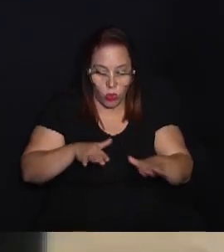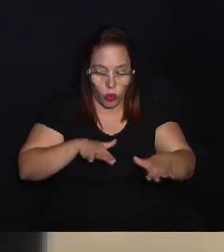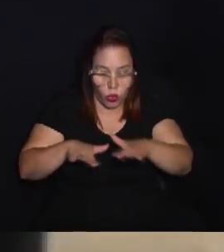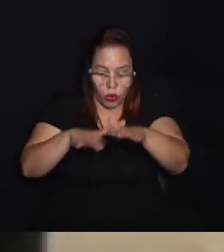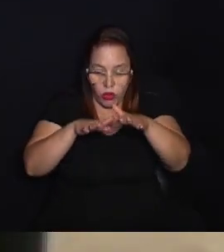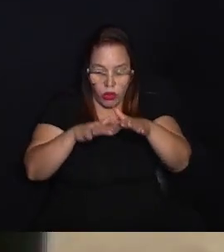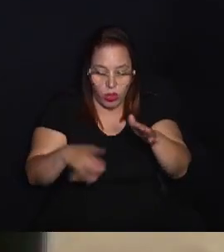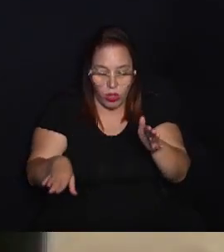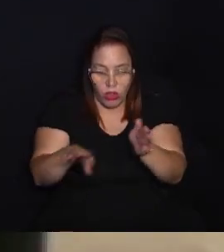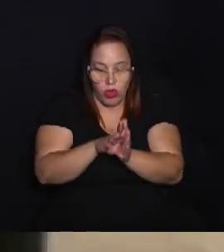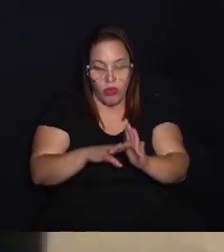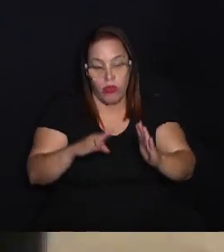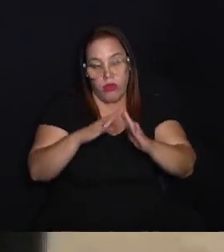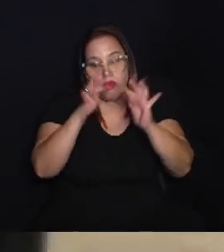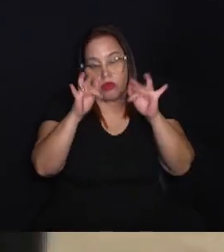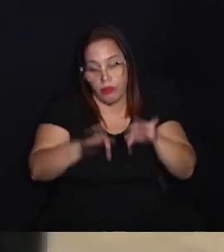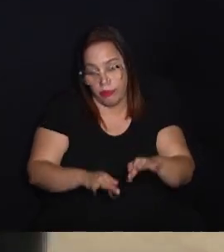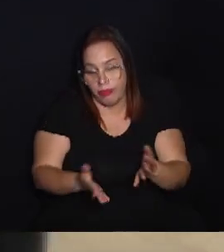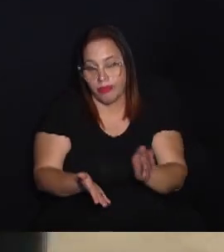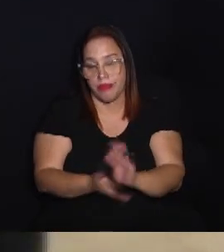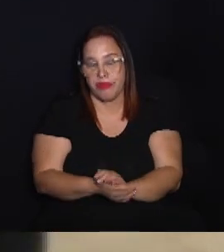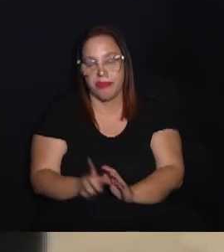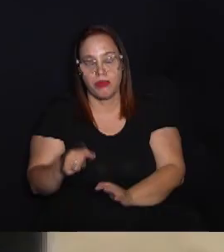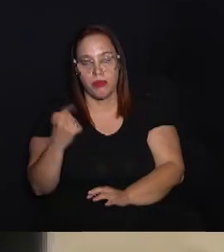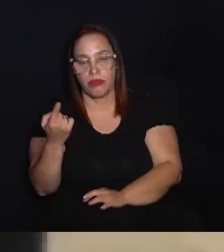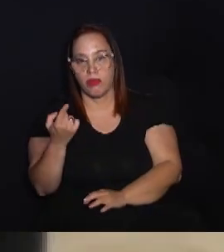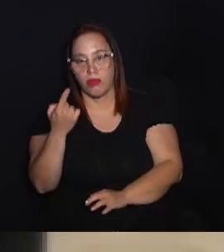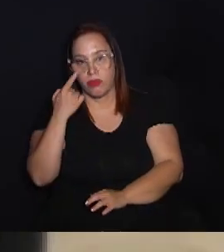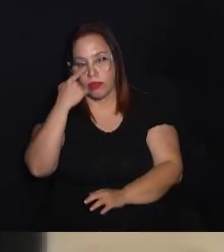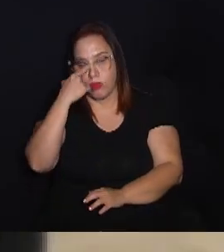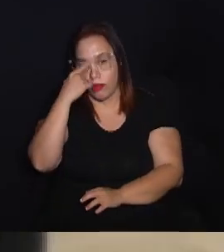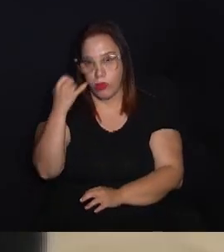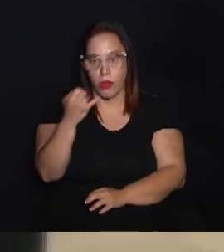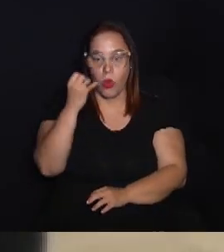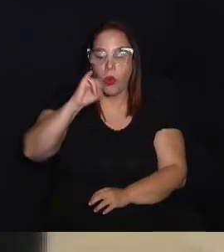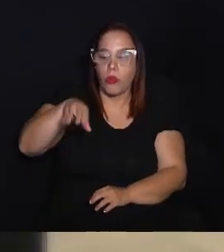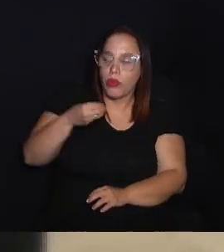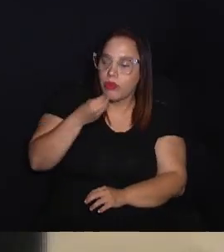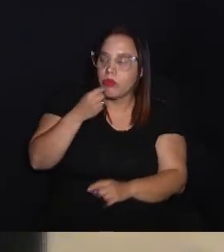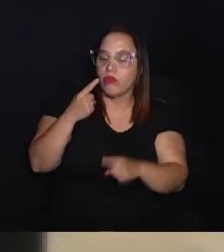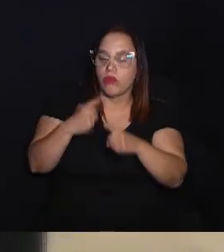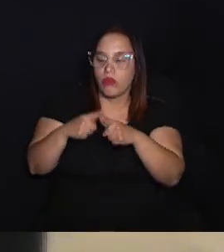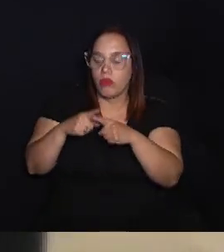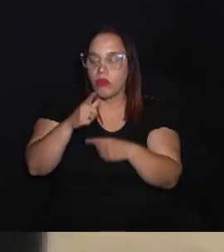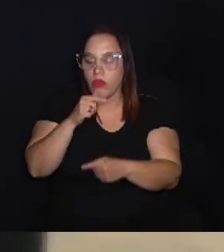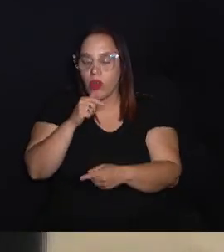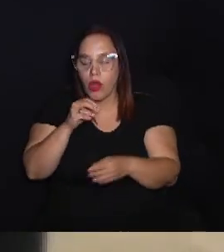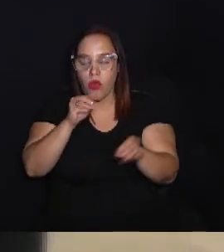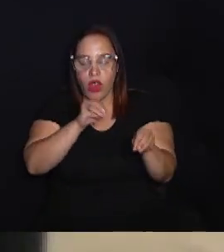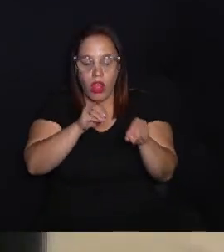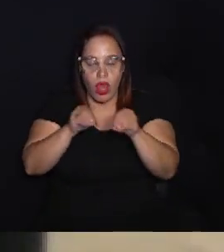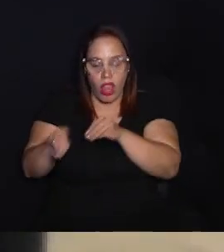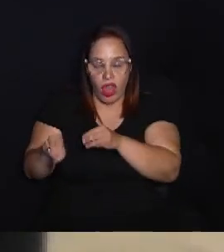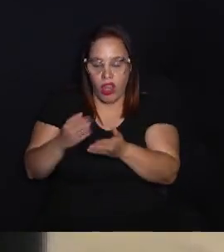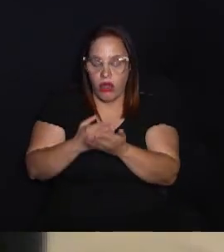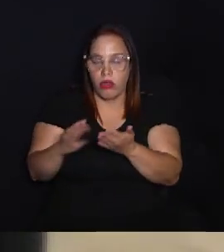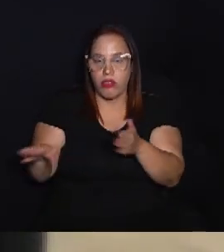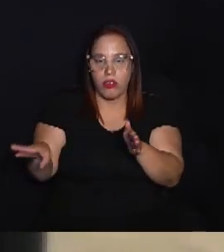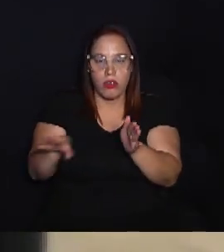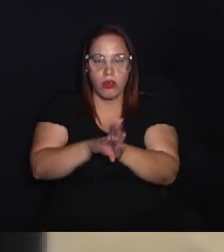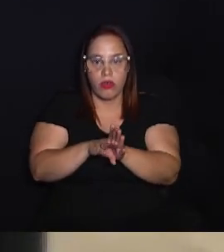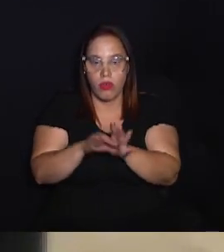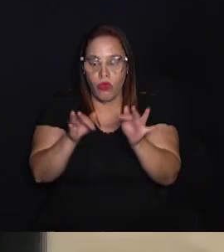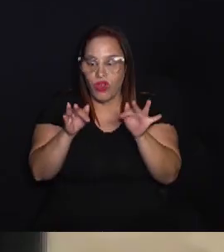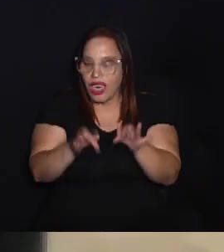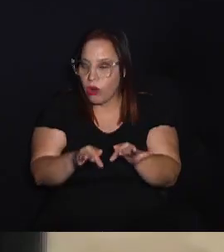iniciar um transporte ali para chegar no consumidor final. E outro fator importante é o custo de oportunidade, porque a água que você está desperdiçando, ela não está